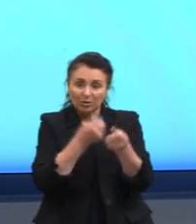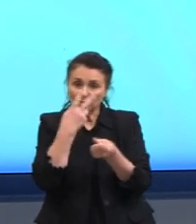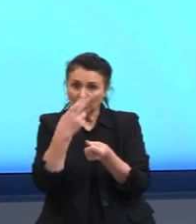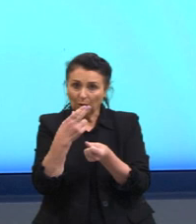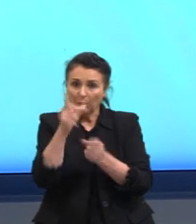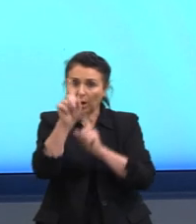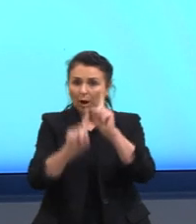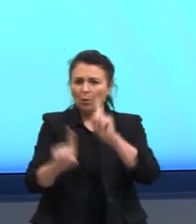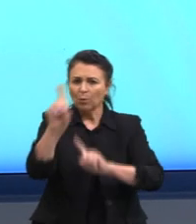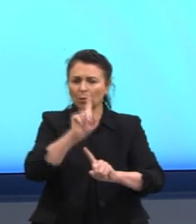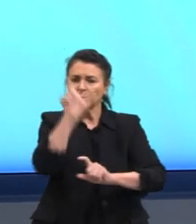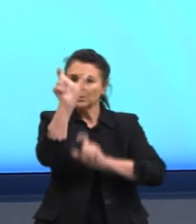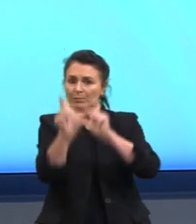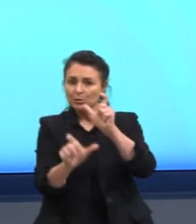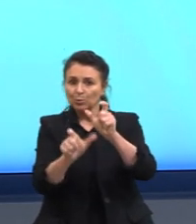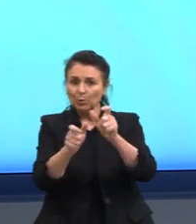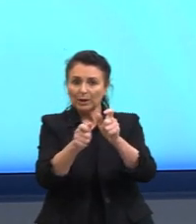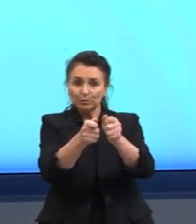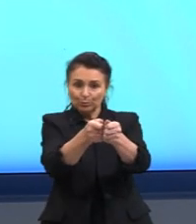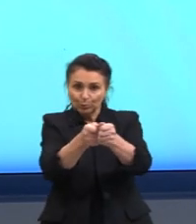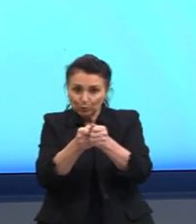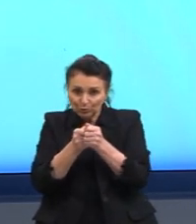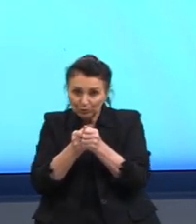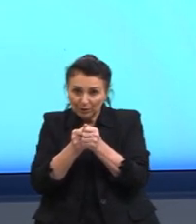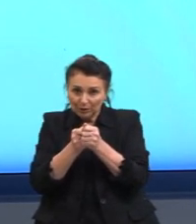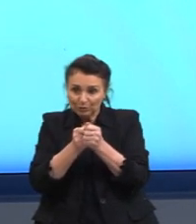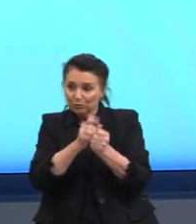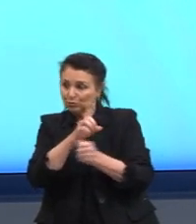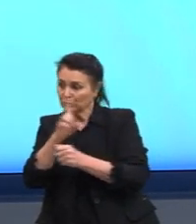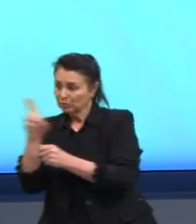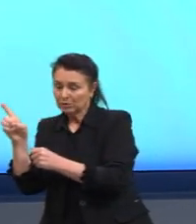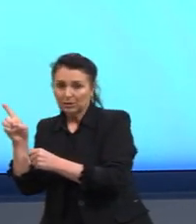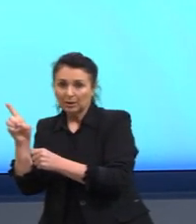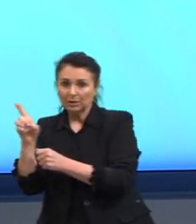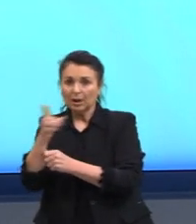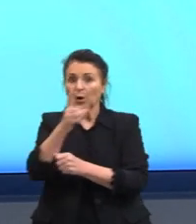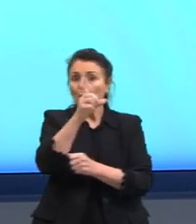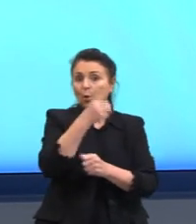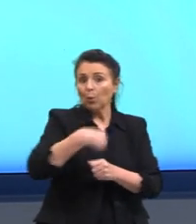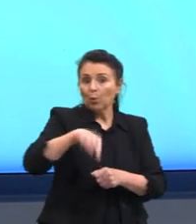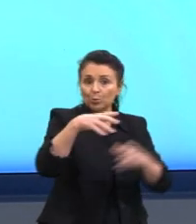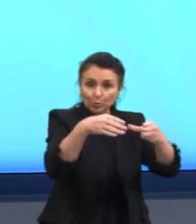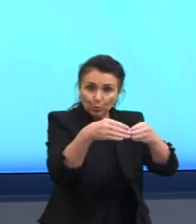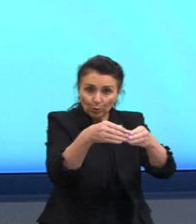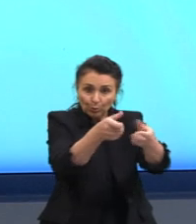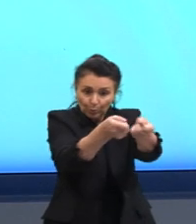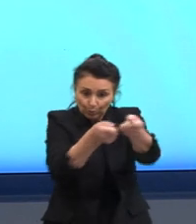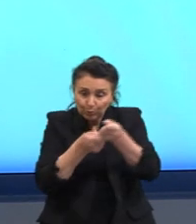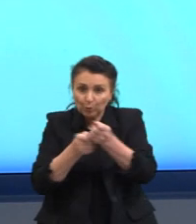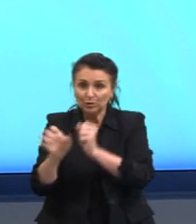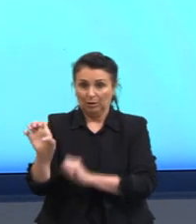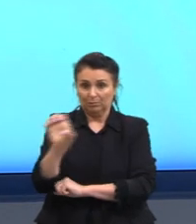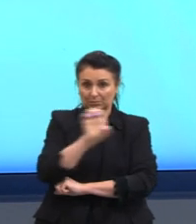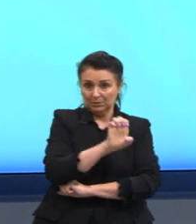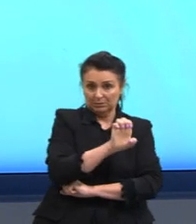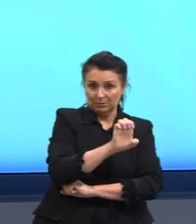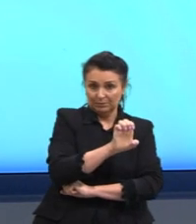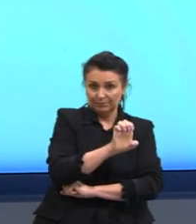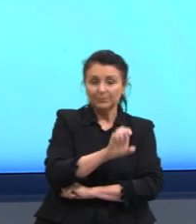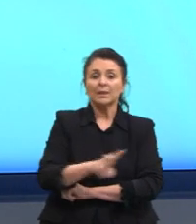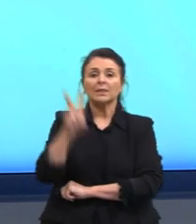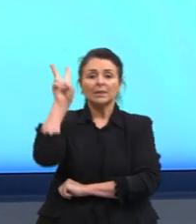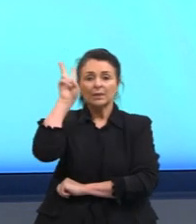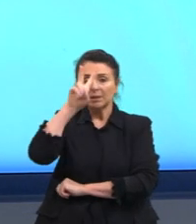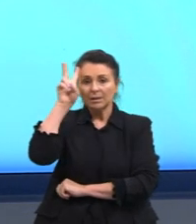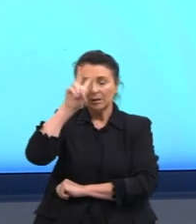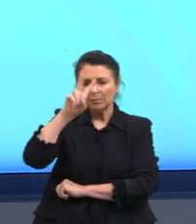pessoas puxando para um lado e outras para o outro. Quem já brincou, né? Deve se lembrar que,